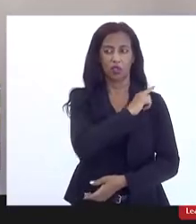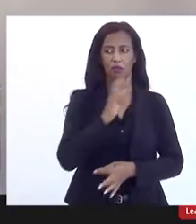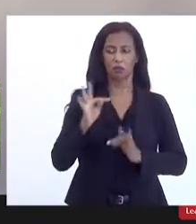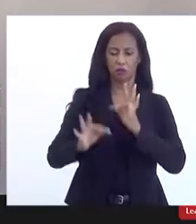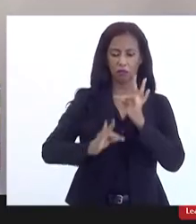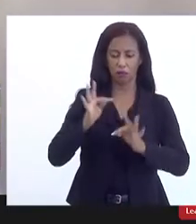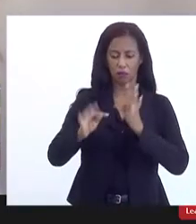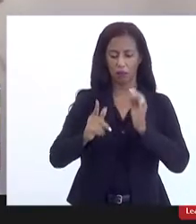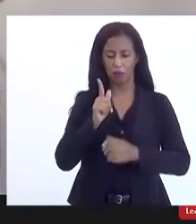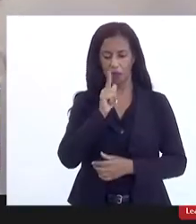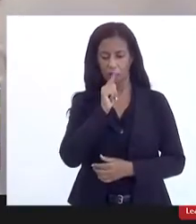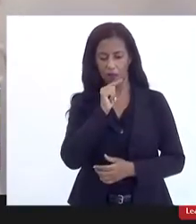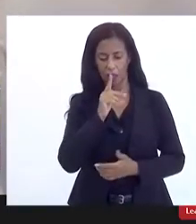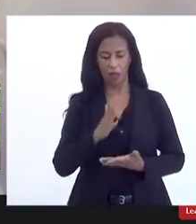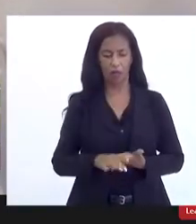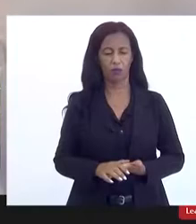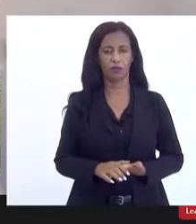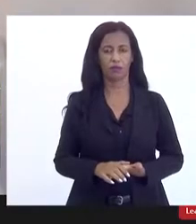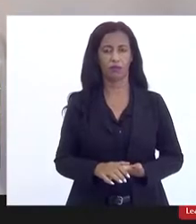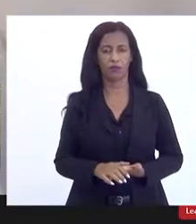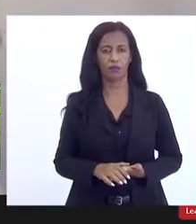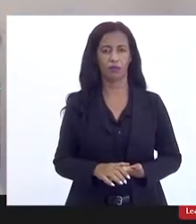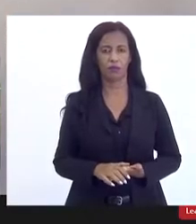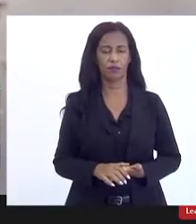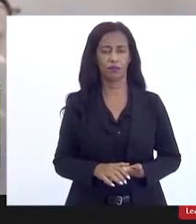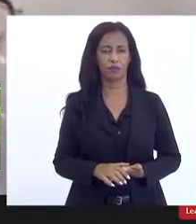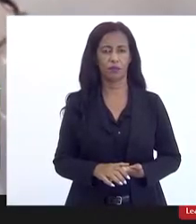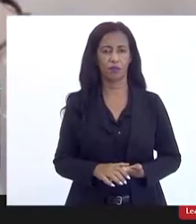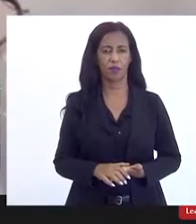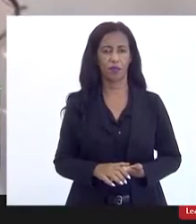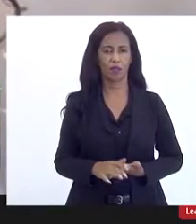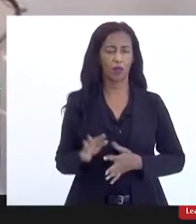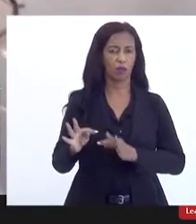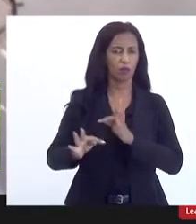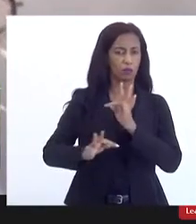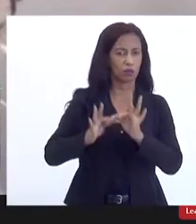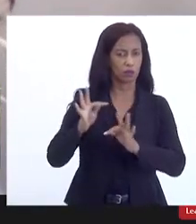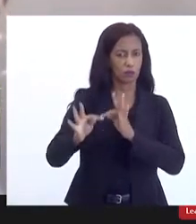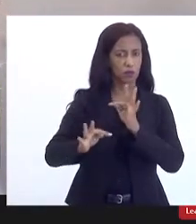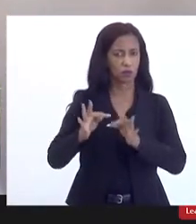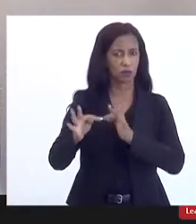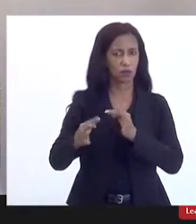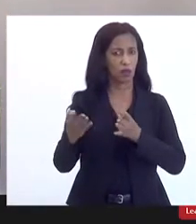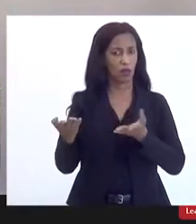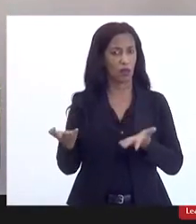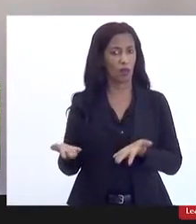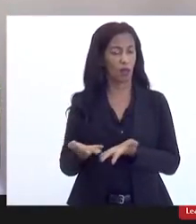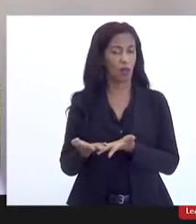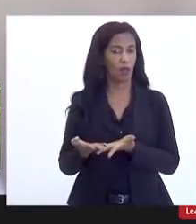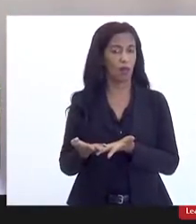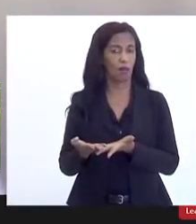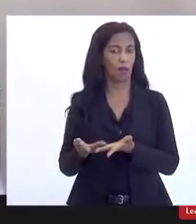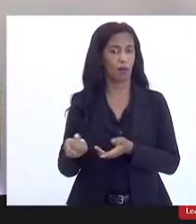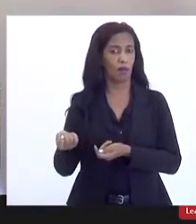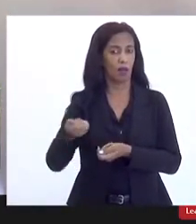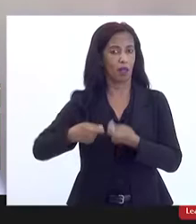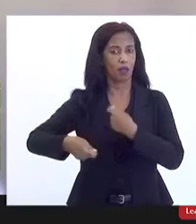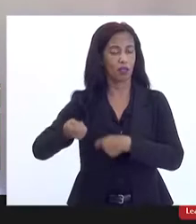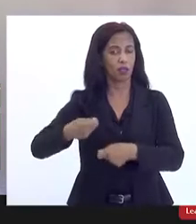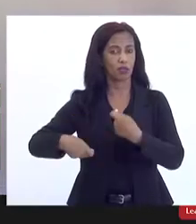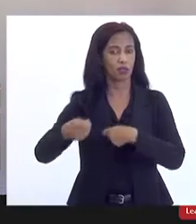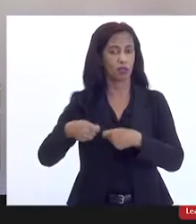água tripartite ali e uma coleta feita ou não exatamente feita pela administração